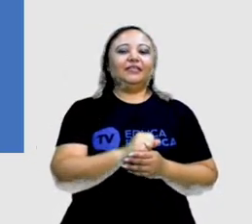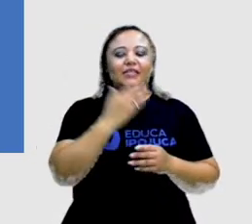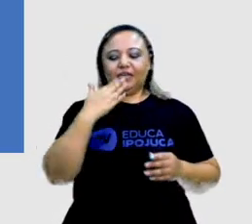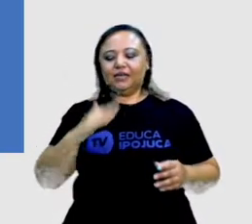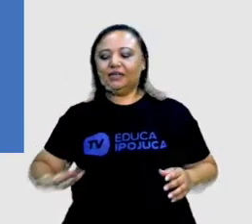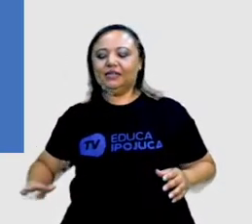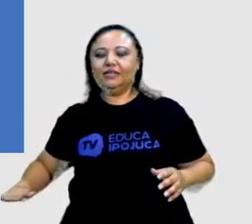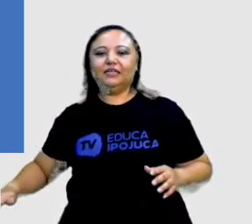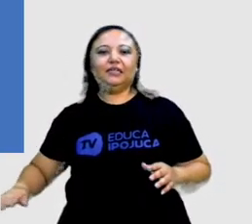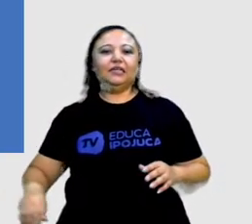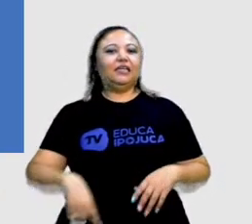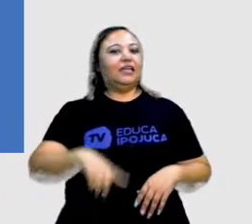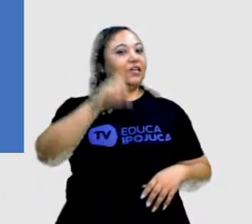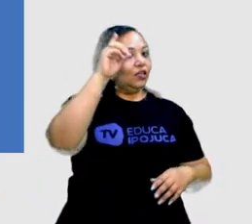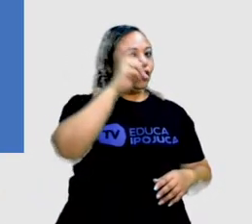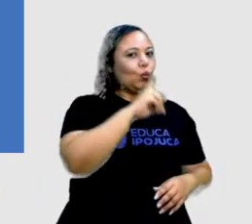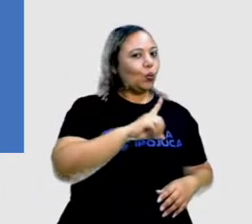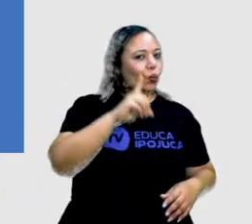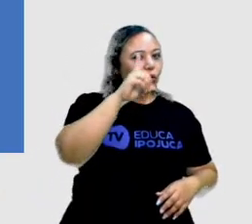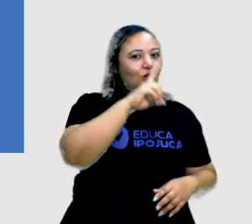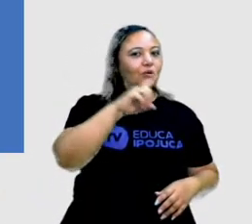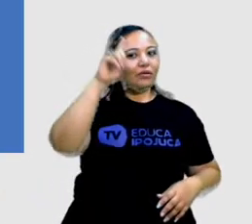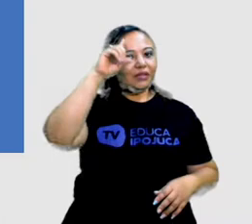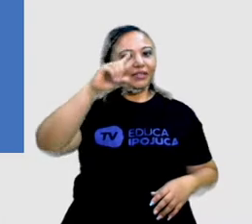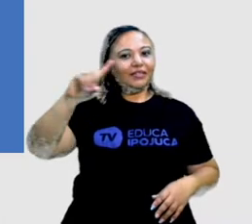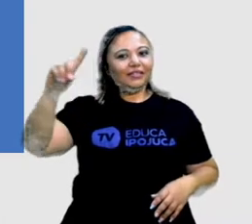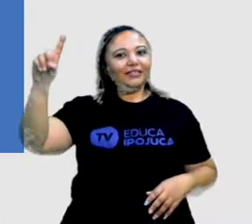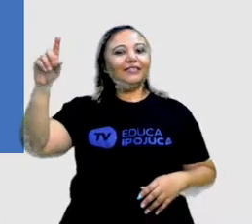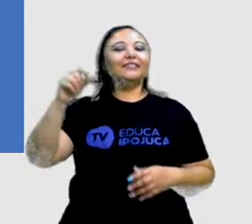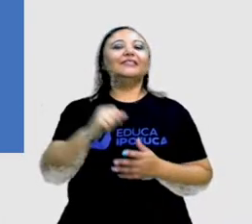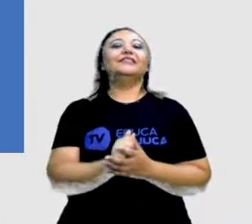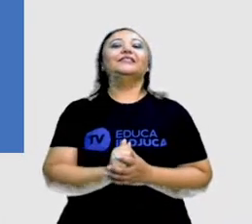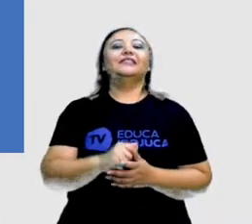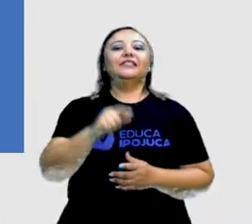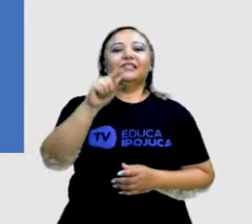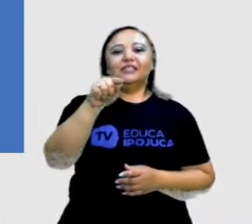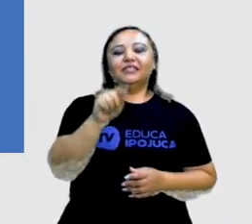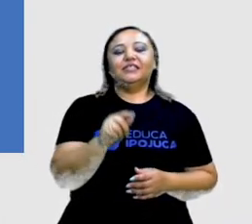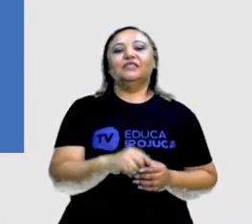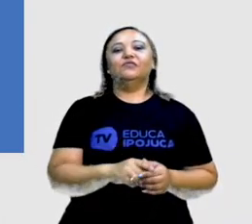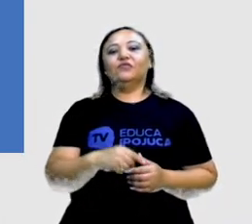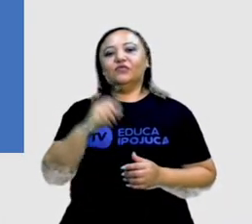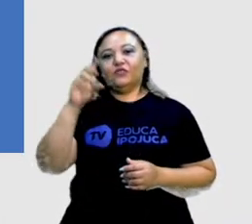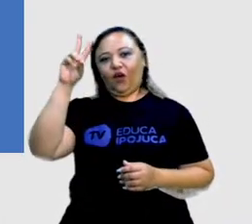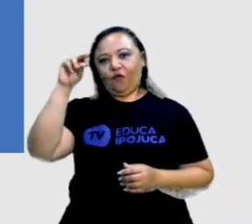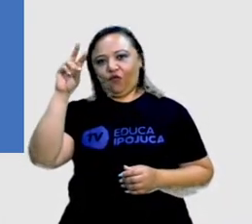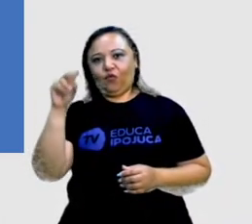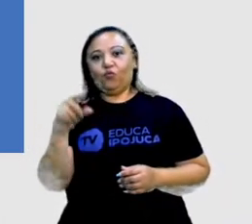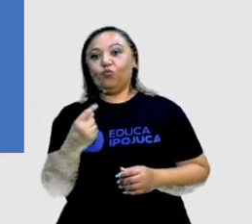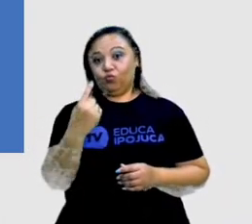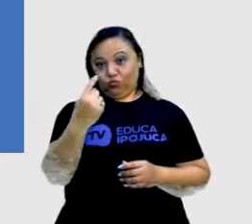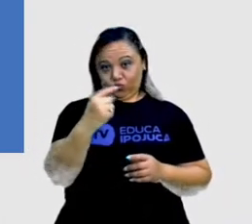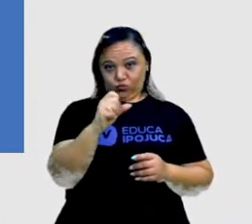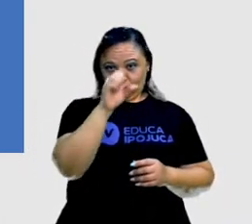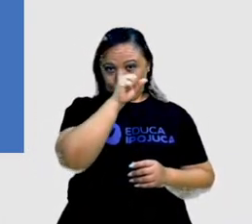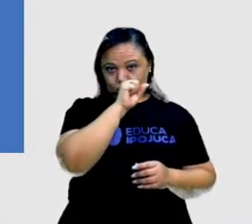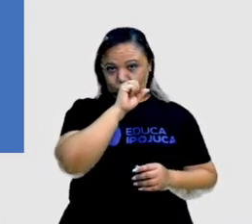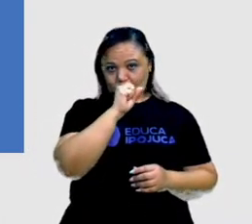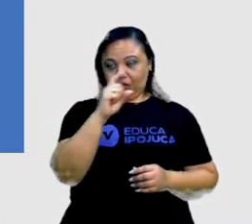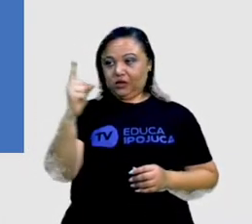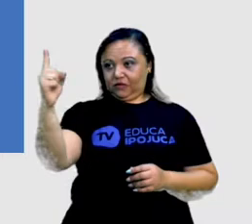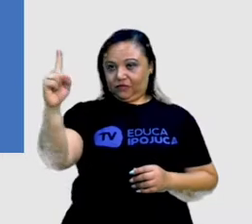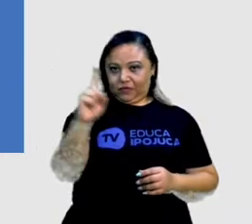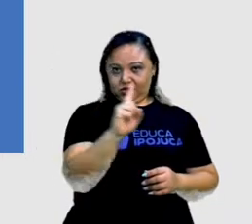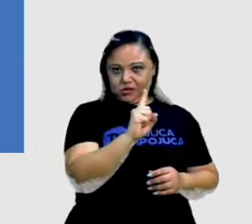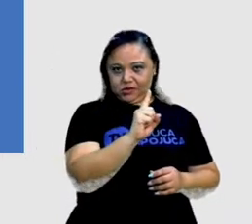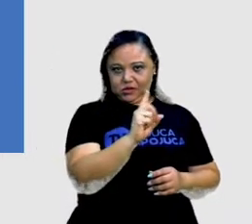Domingo, dia dos avós. Uma semana eles vêm, outra nós vamos. Neste dia, o vovô veio cheio